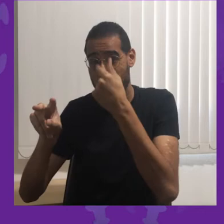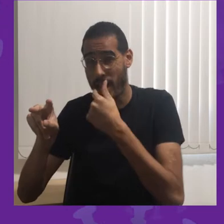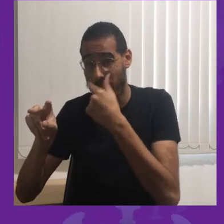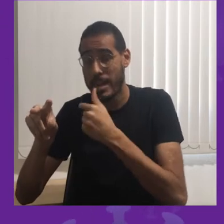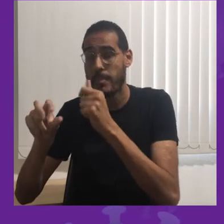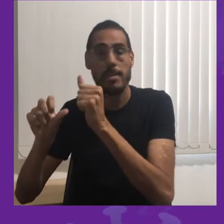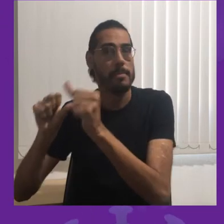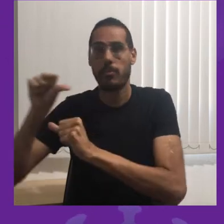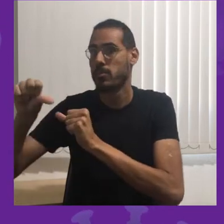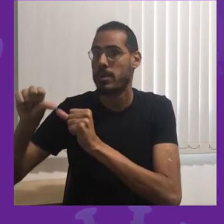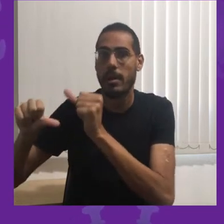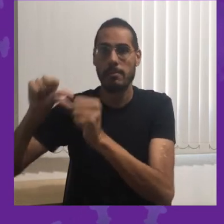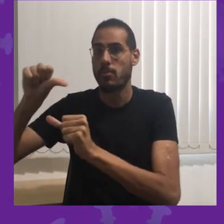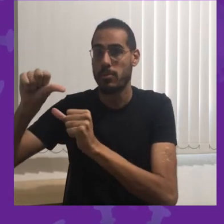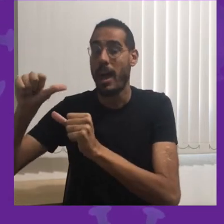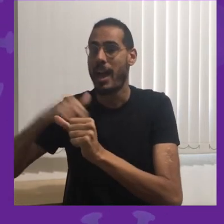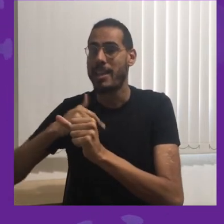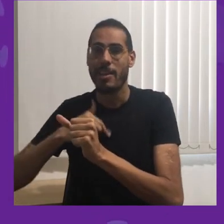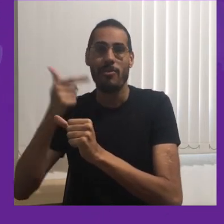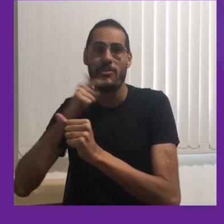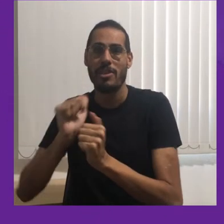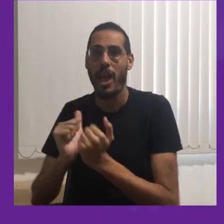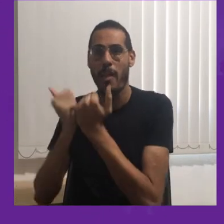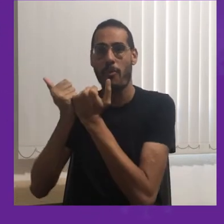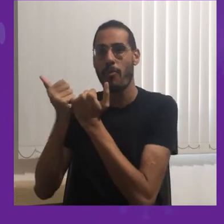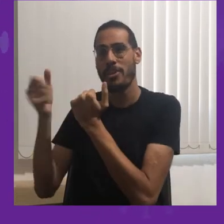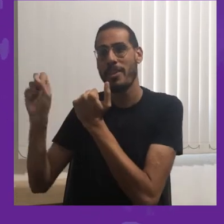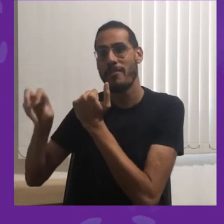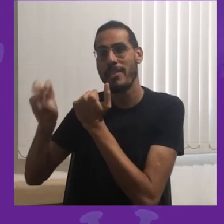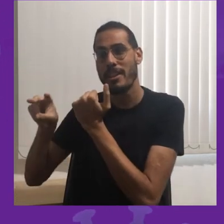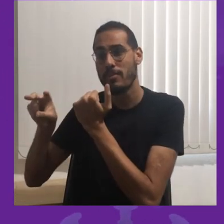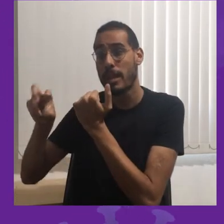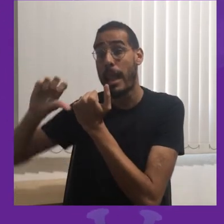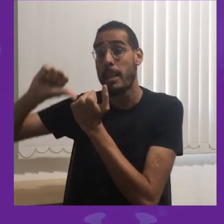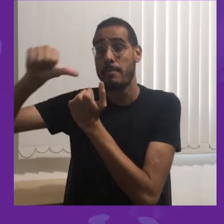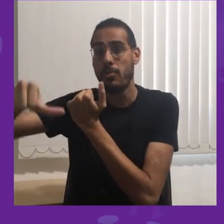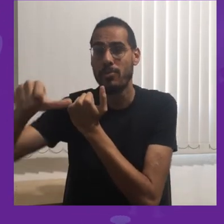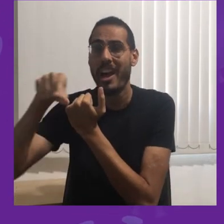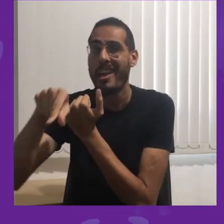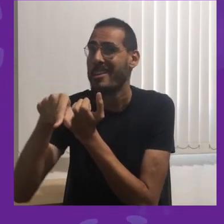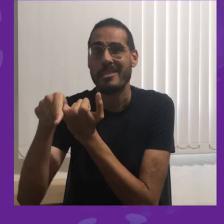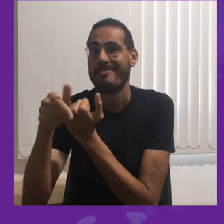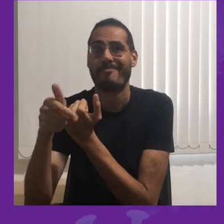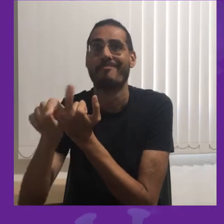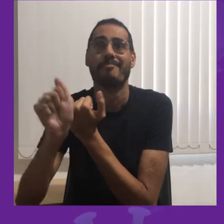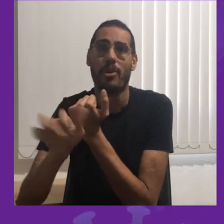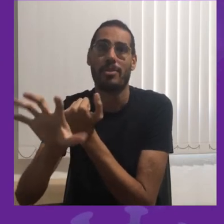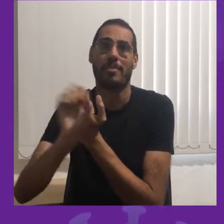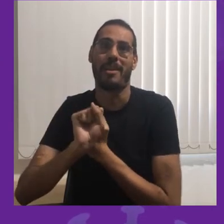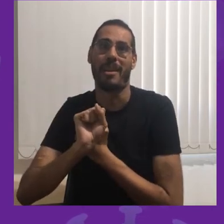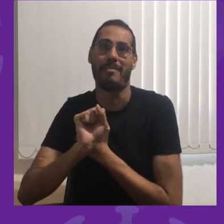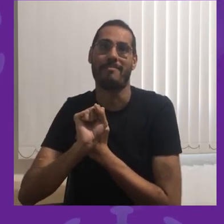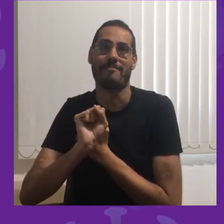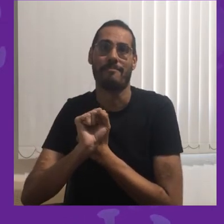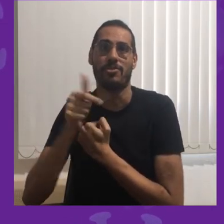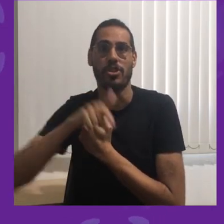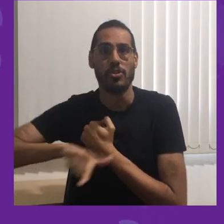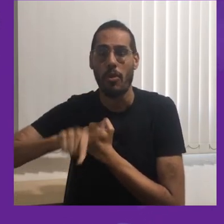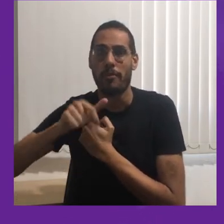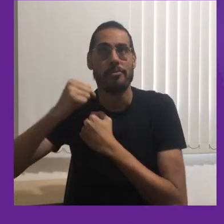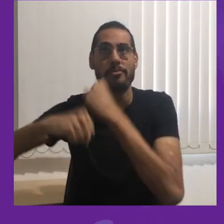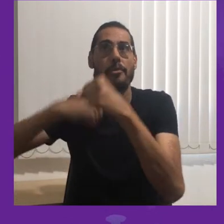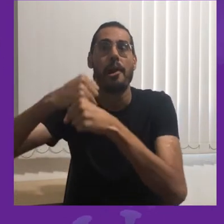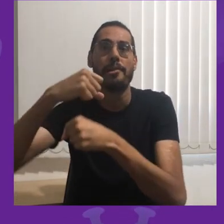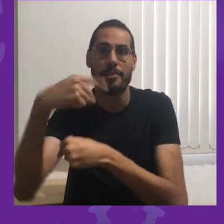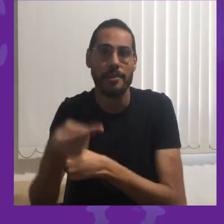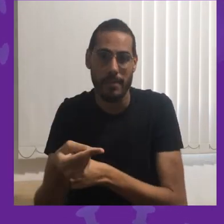com muita facilidade e aí você fica imunizado contra um tipo de vírus, mas não fica imunizado contra outro tipo de vírus e aí pode pegar gripe